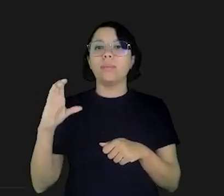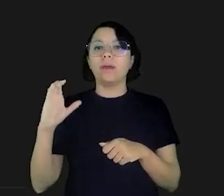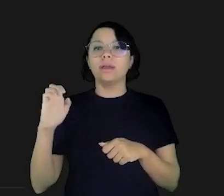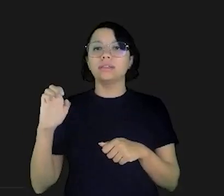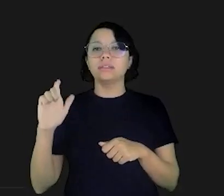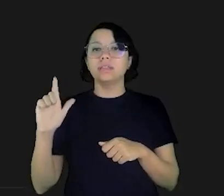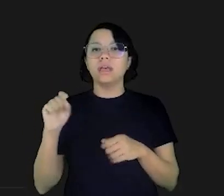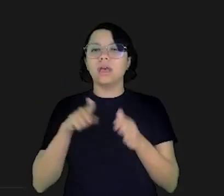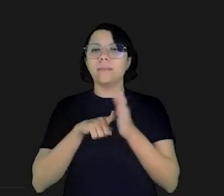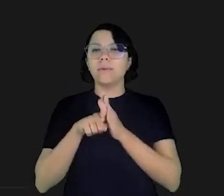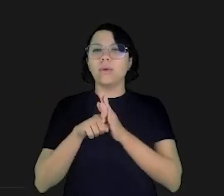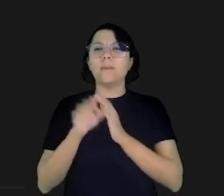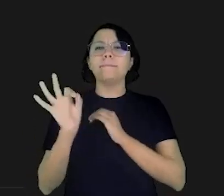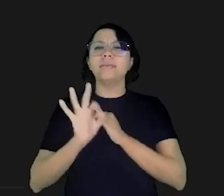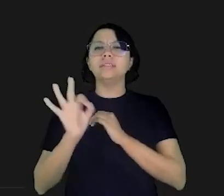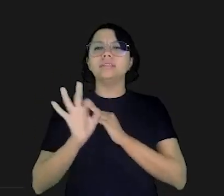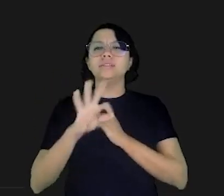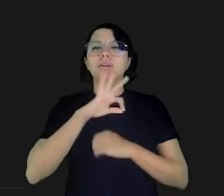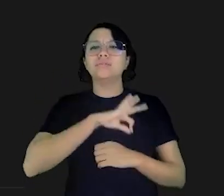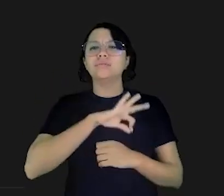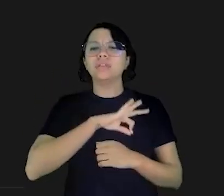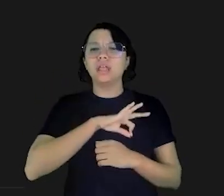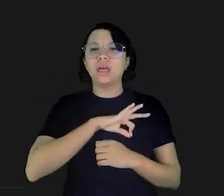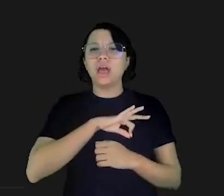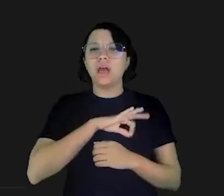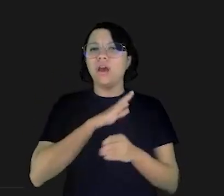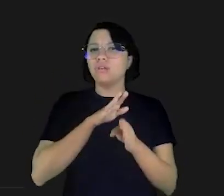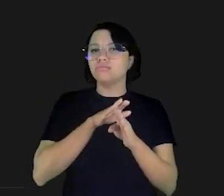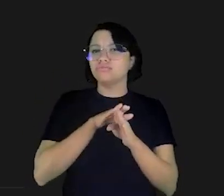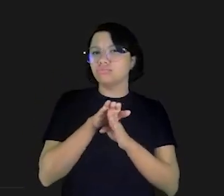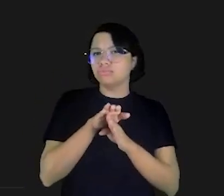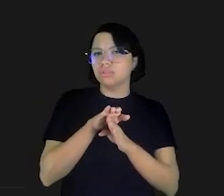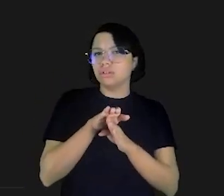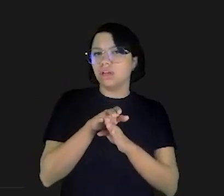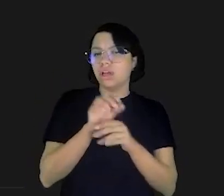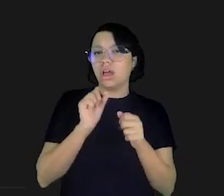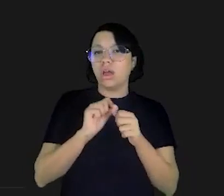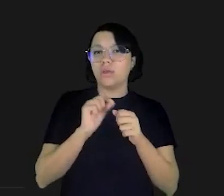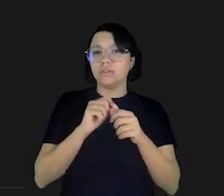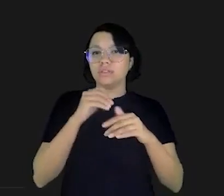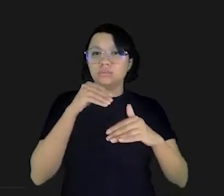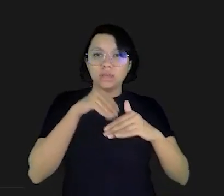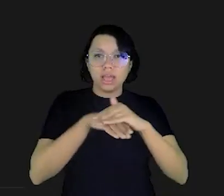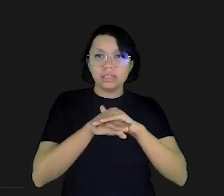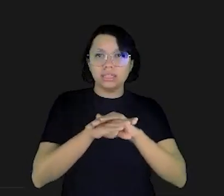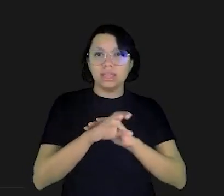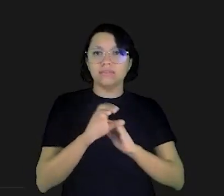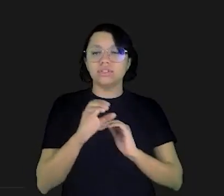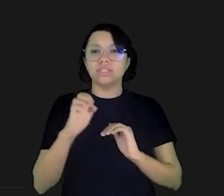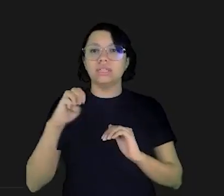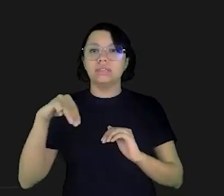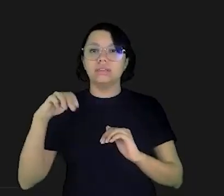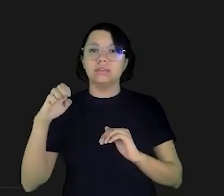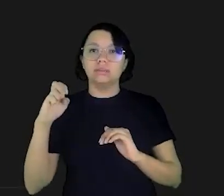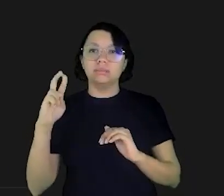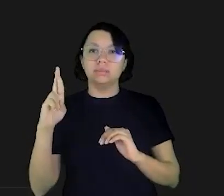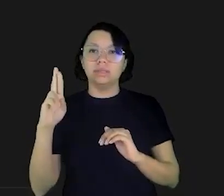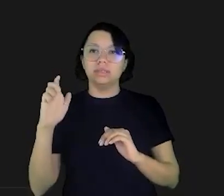Doutor o Marcelo pergunta qual percentual do salário é recomendado para fazer uma reserva de emergência